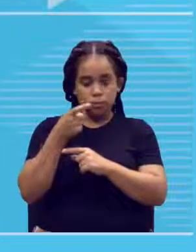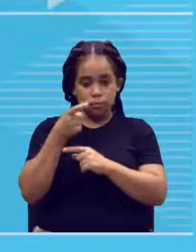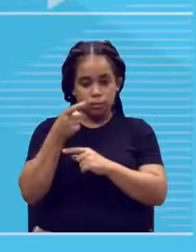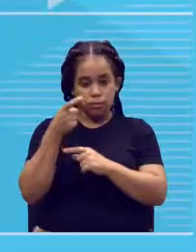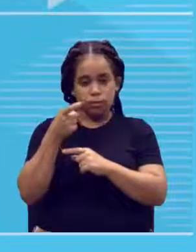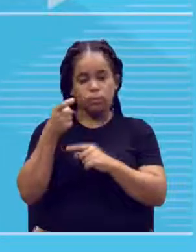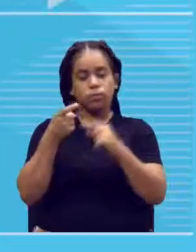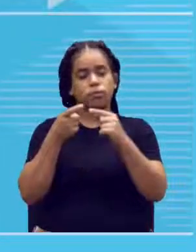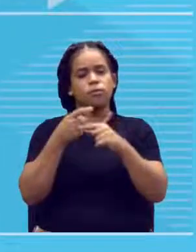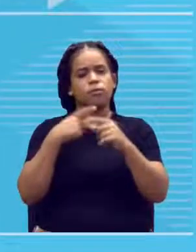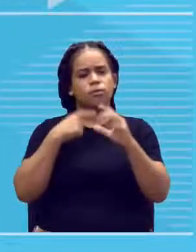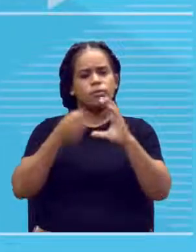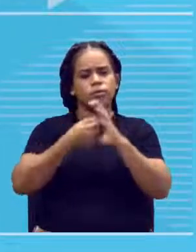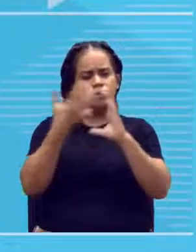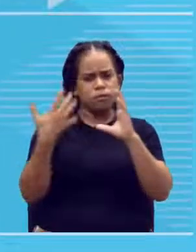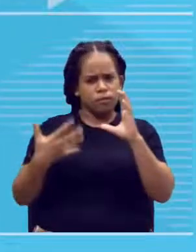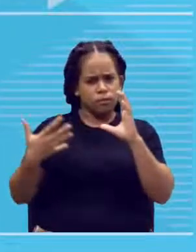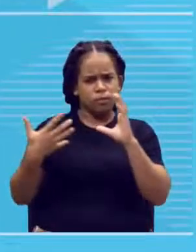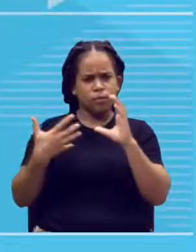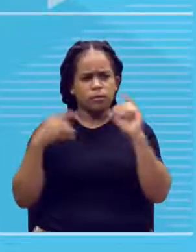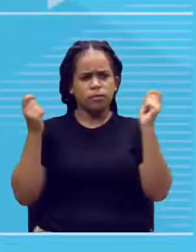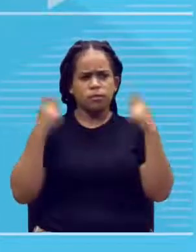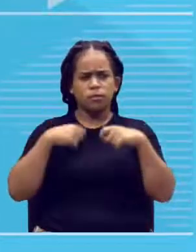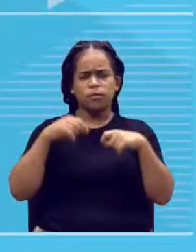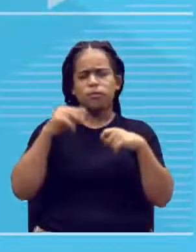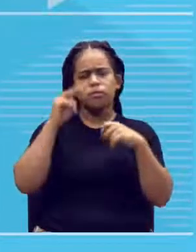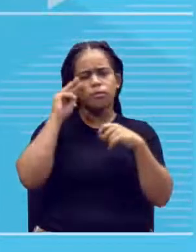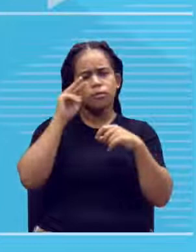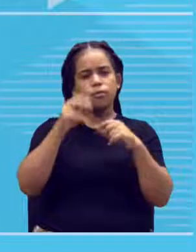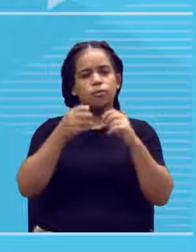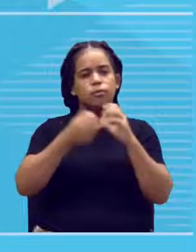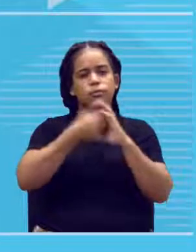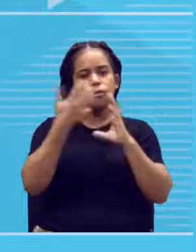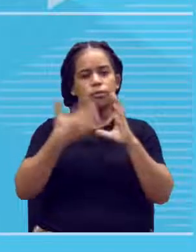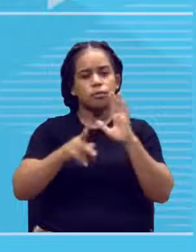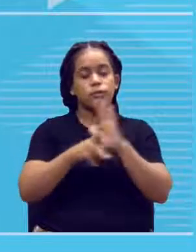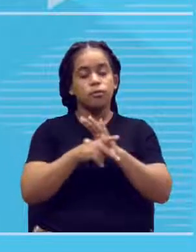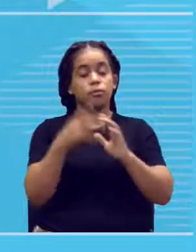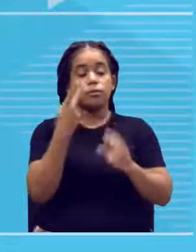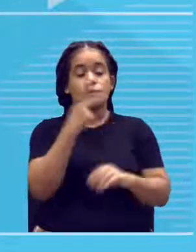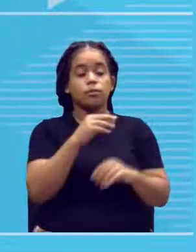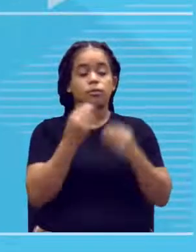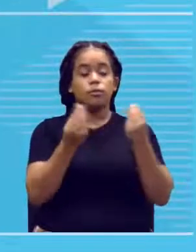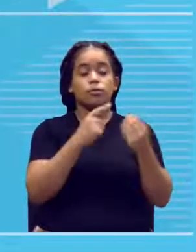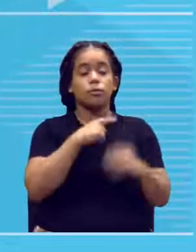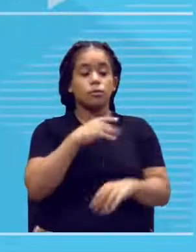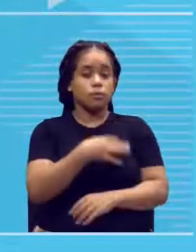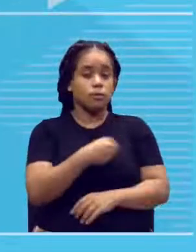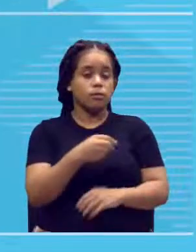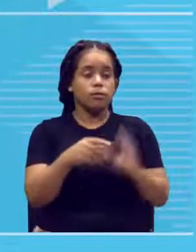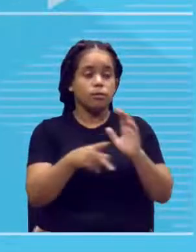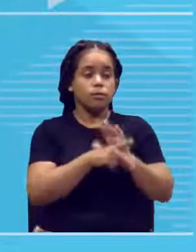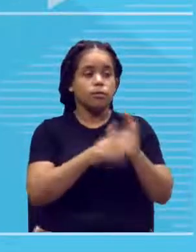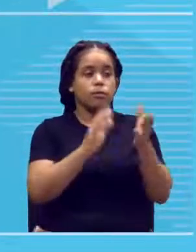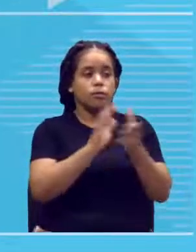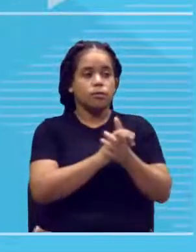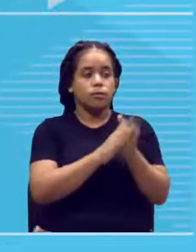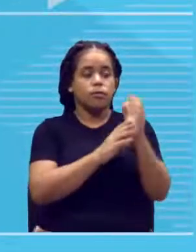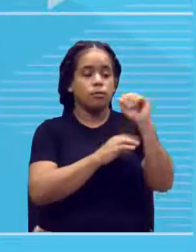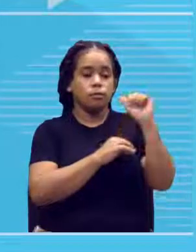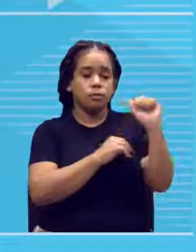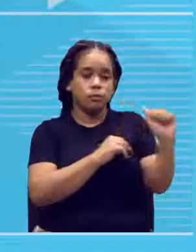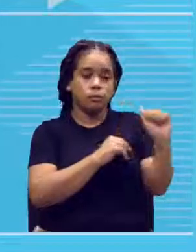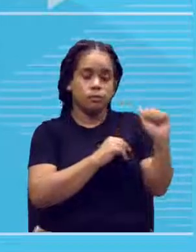que ela tem essa característica? Então, vamos observar aqui o histórico dela. Os filhos dela com o indivíduo A, certo? Tem as